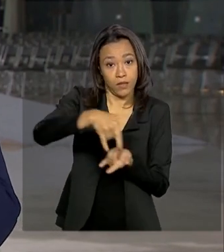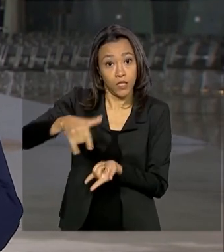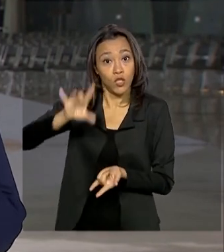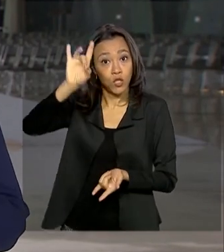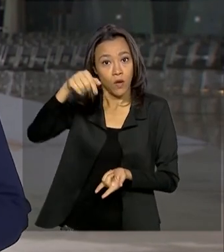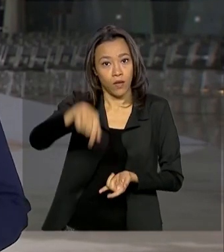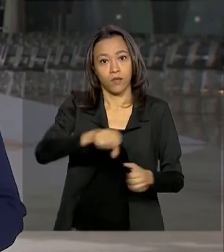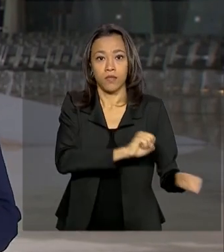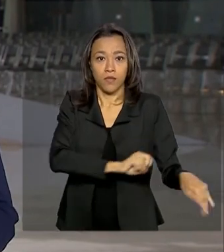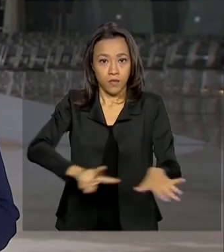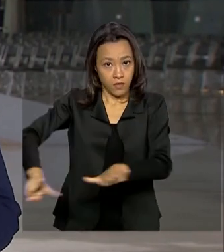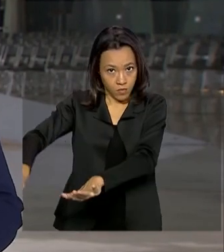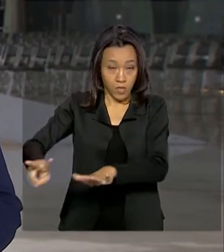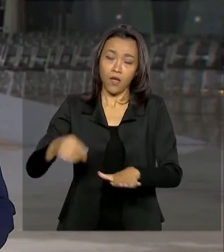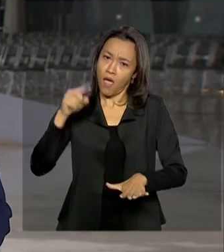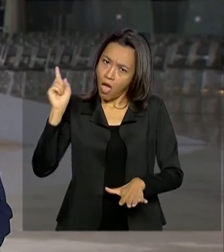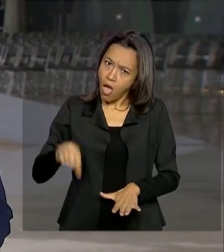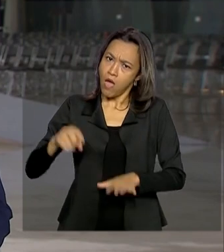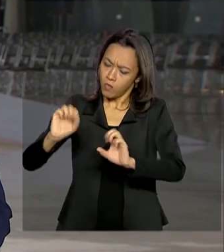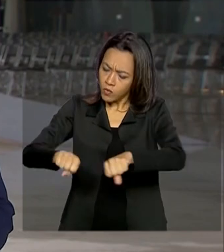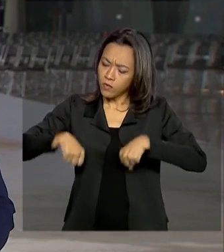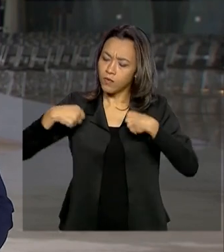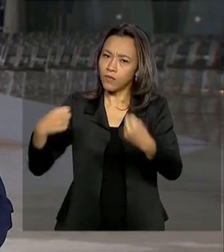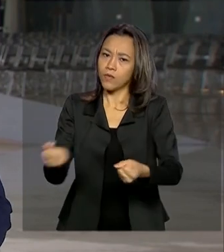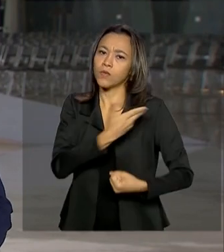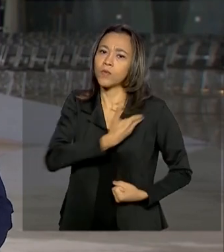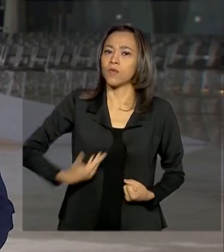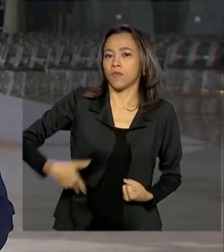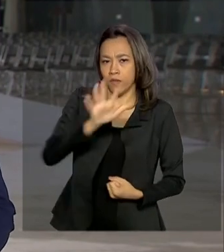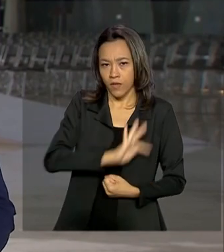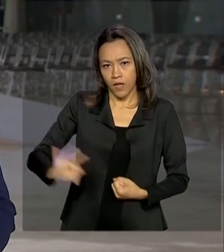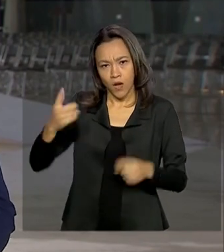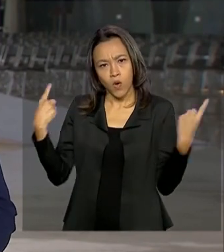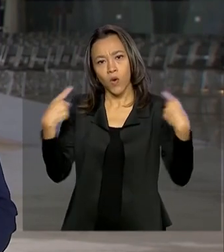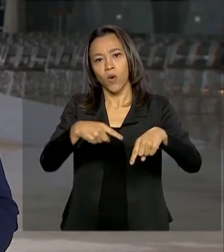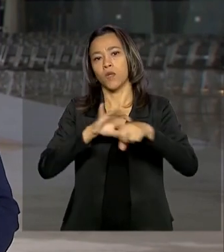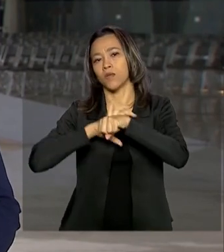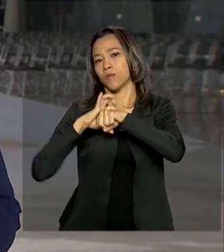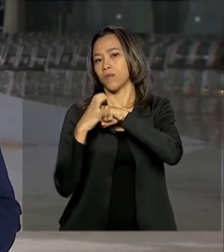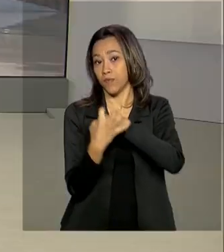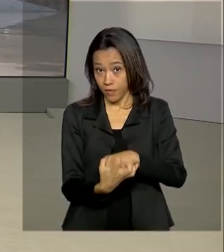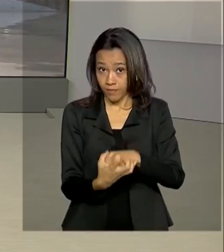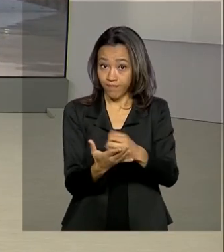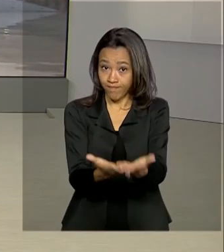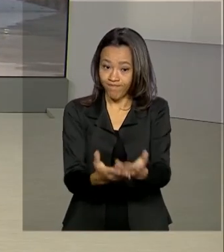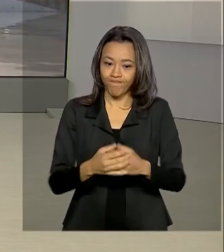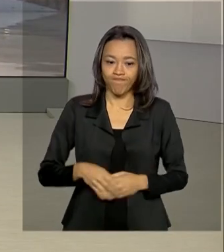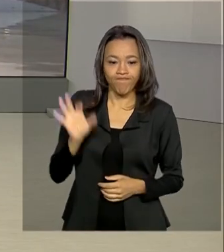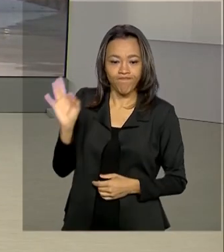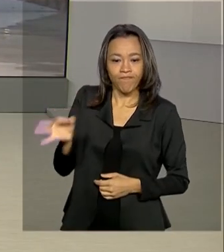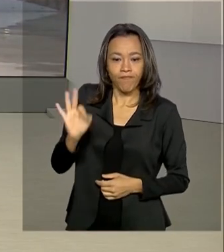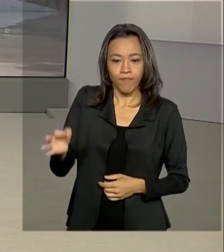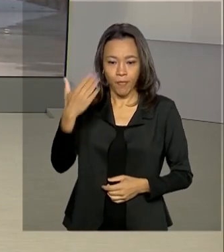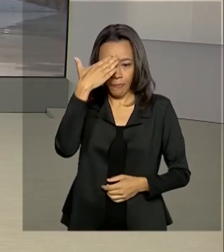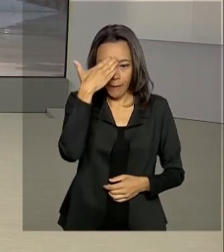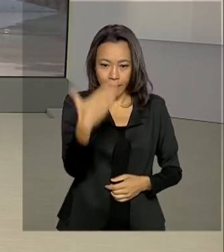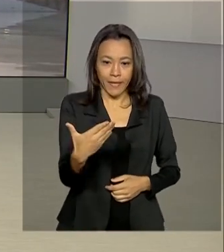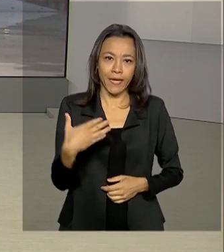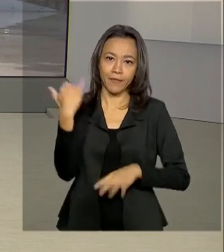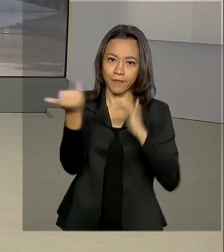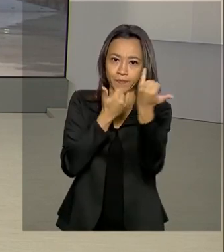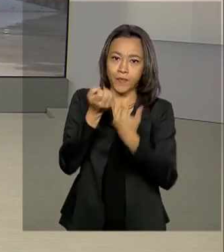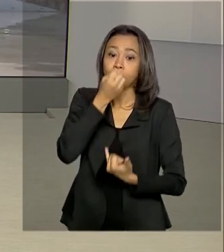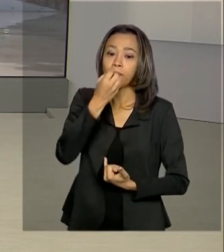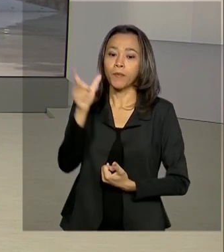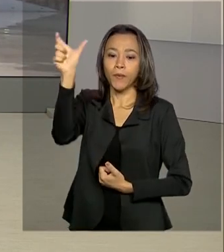E é mais um esforço do governo federal nesse momento de enfrentamento a essa pandemia do coronavírus. Renata? Tá certo, Márcia. Obrigada pelas suas informações.